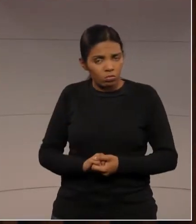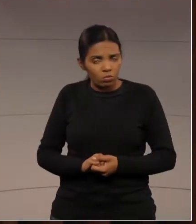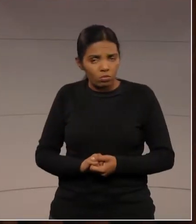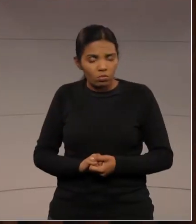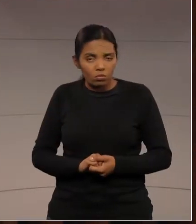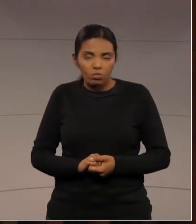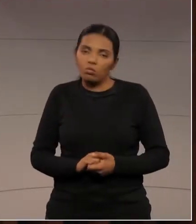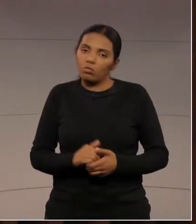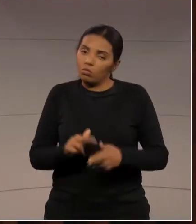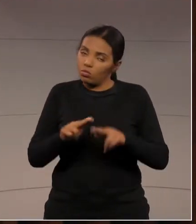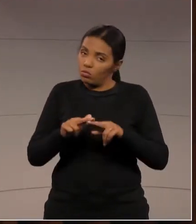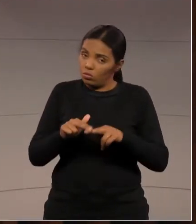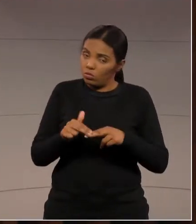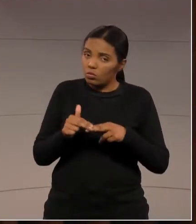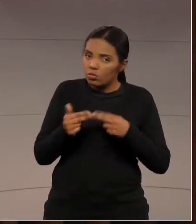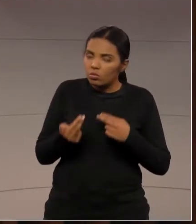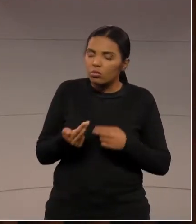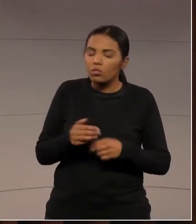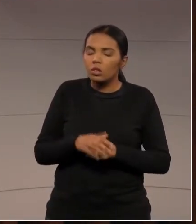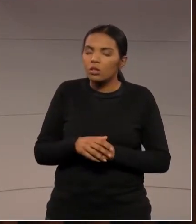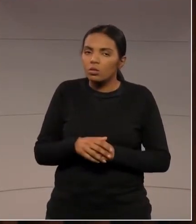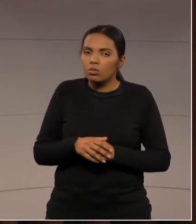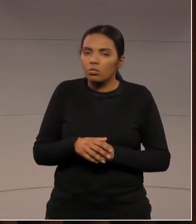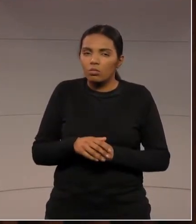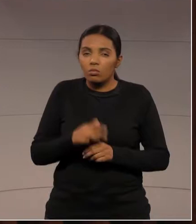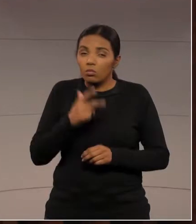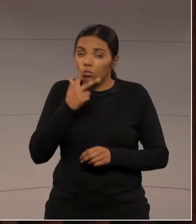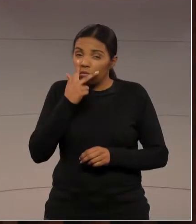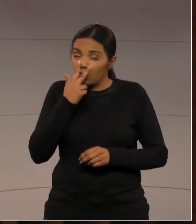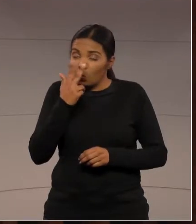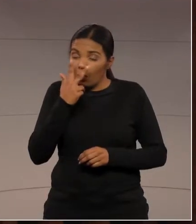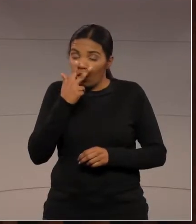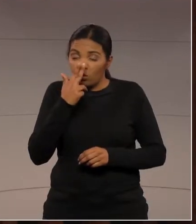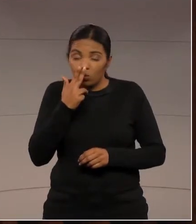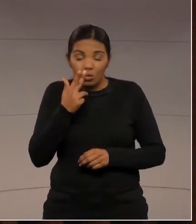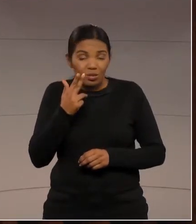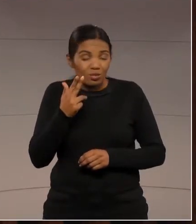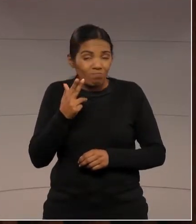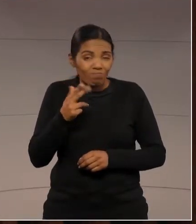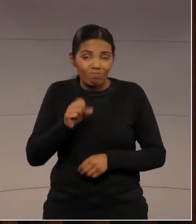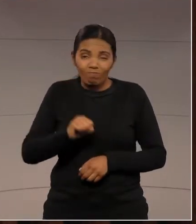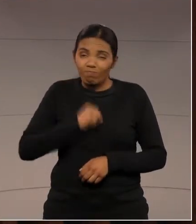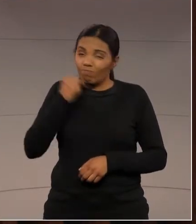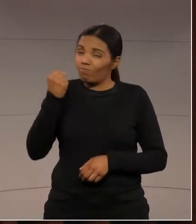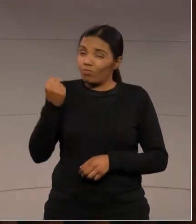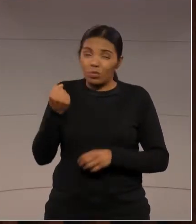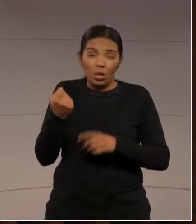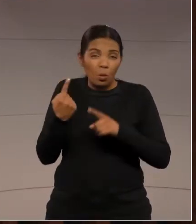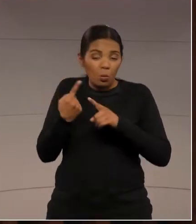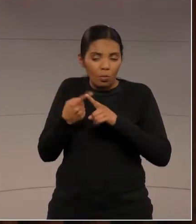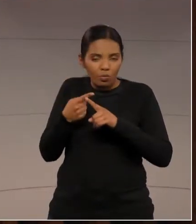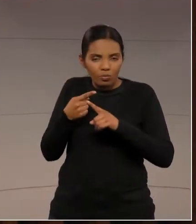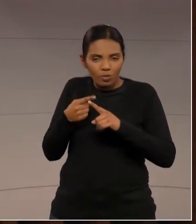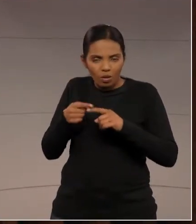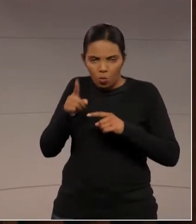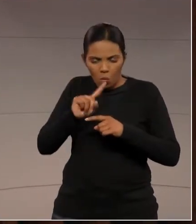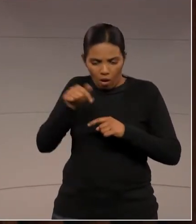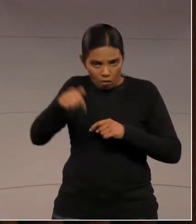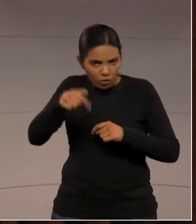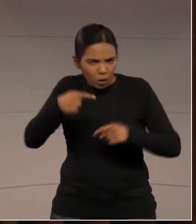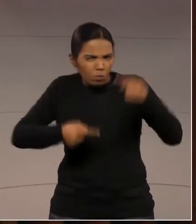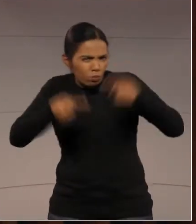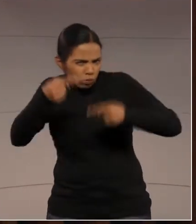Por isso, eu acho que uma grande ofensa que se faz à democracia não é o debate que nós temos travado aqui. São